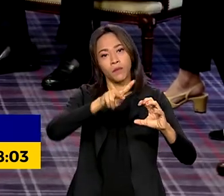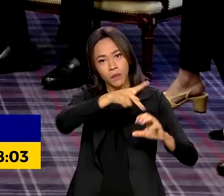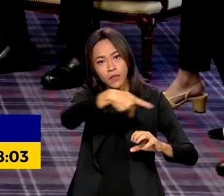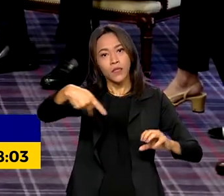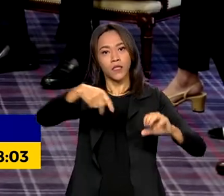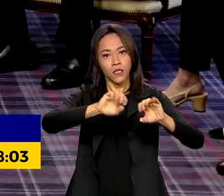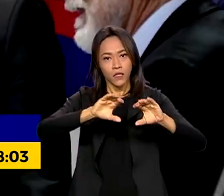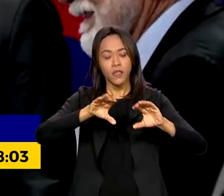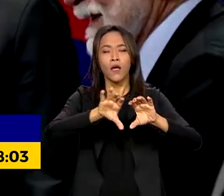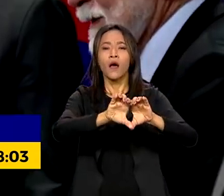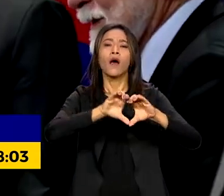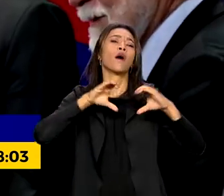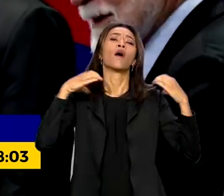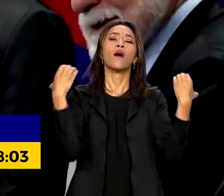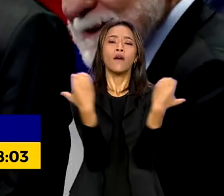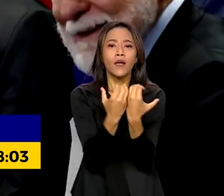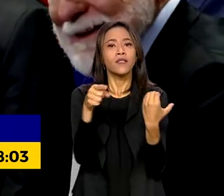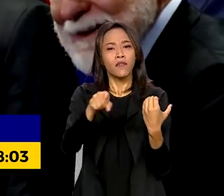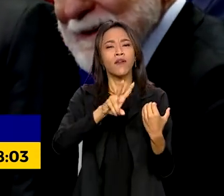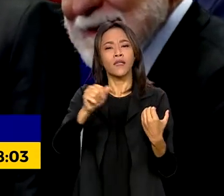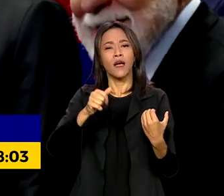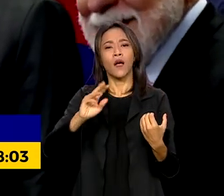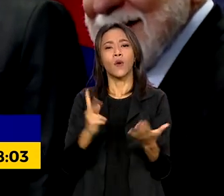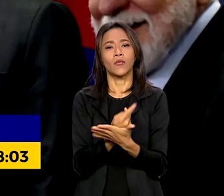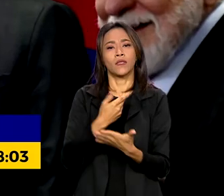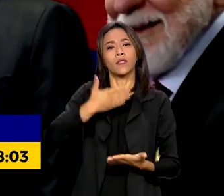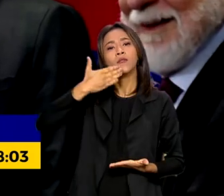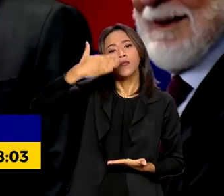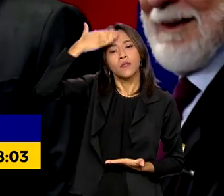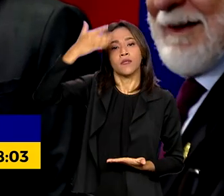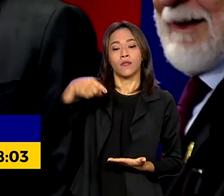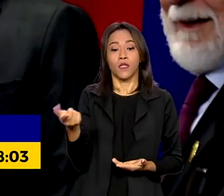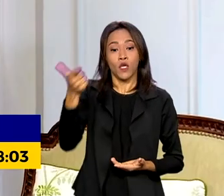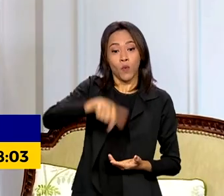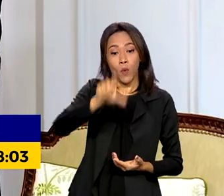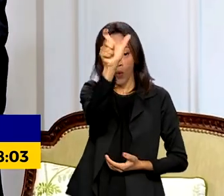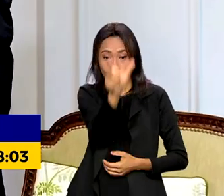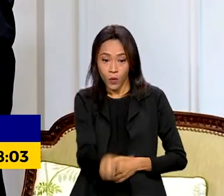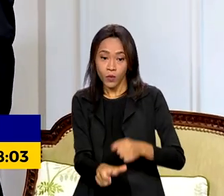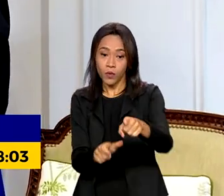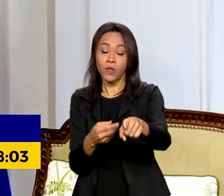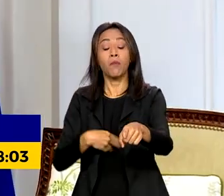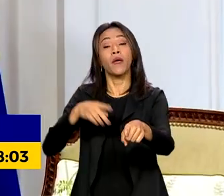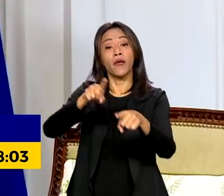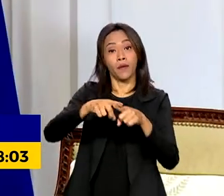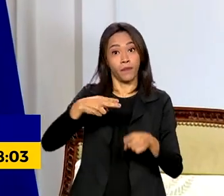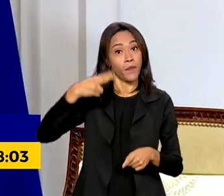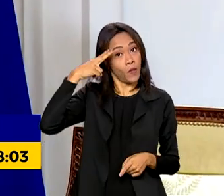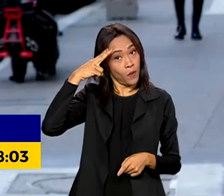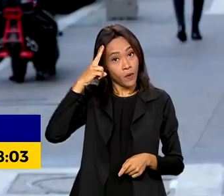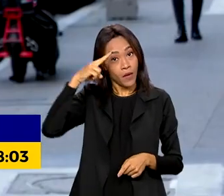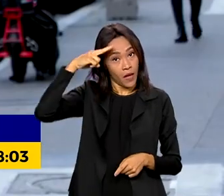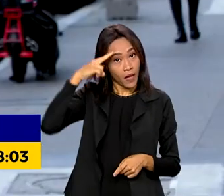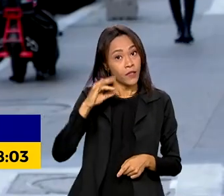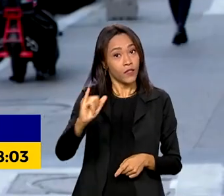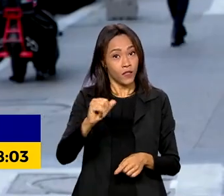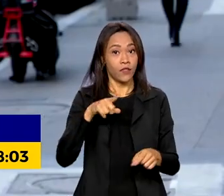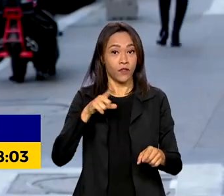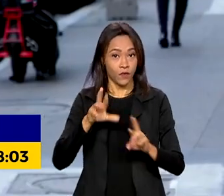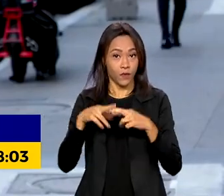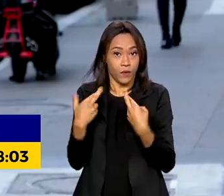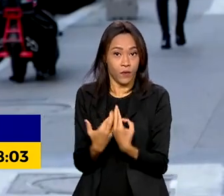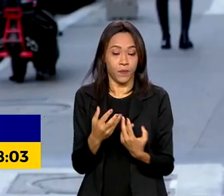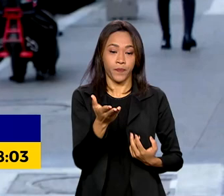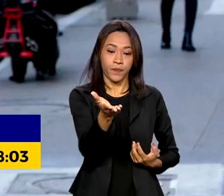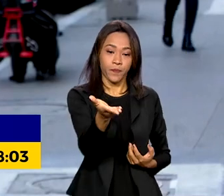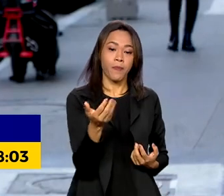Emirados Árabes. E também com o presidente cubano, Miguel Dias Canel, e do Haiti, Ariel Henry. Lula está em Paris